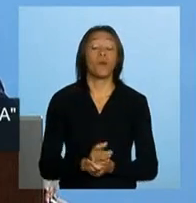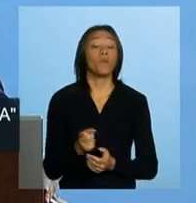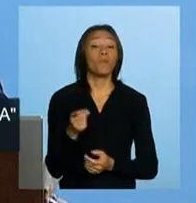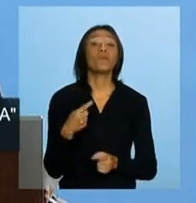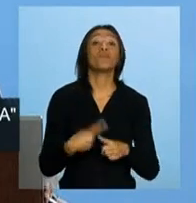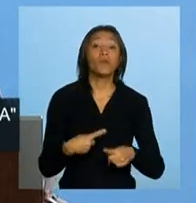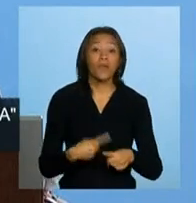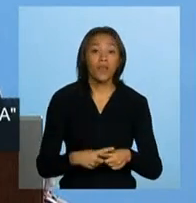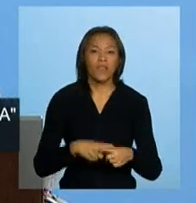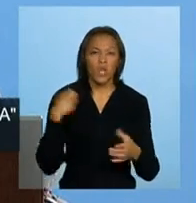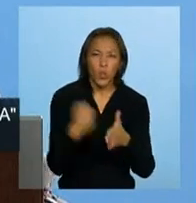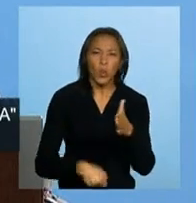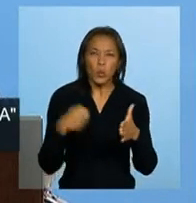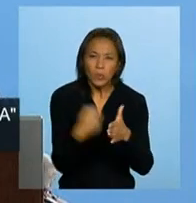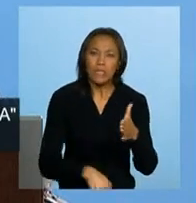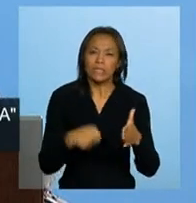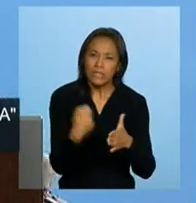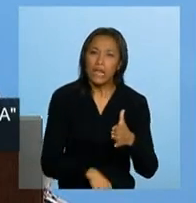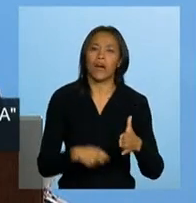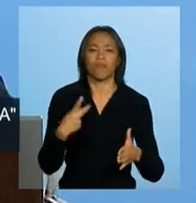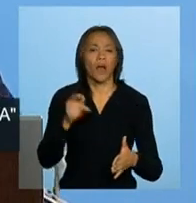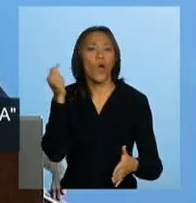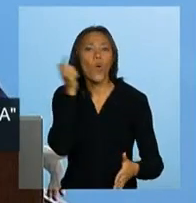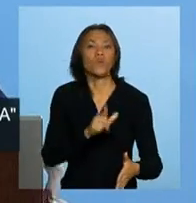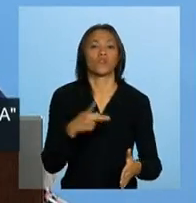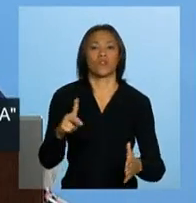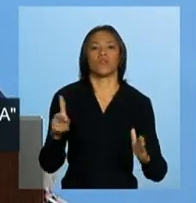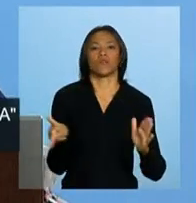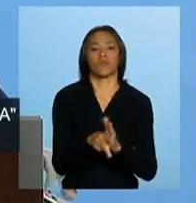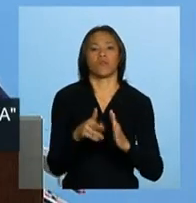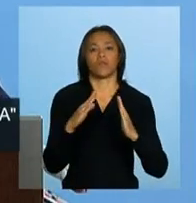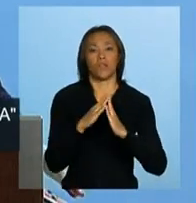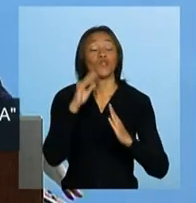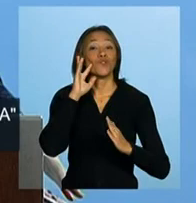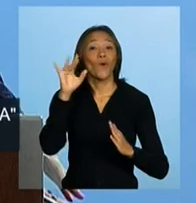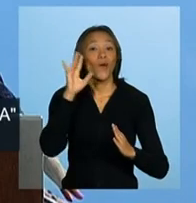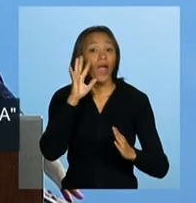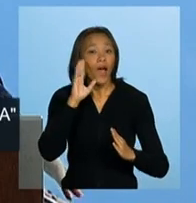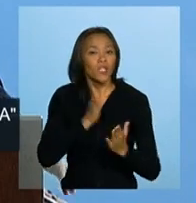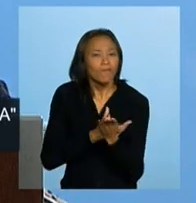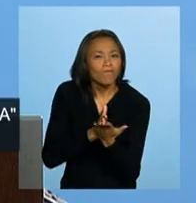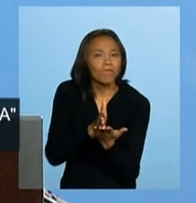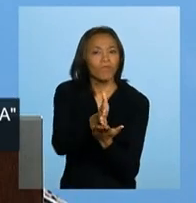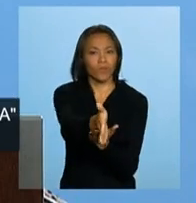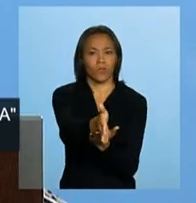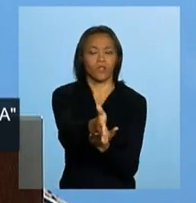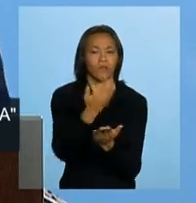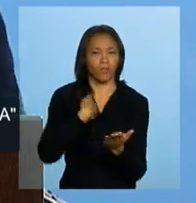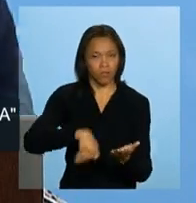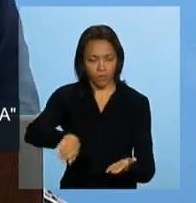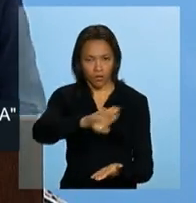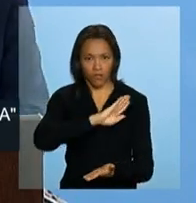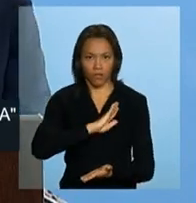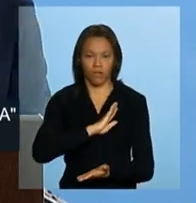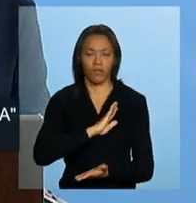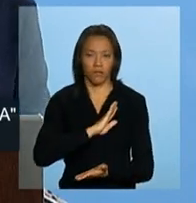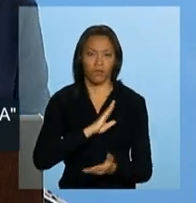fato de que batalharam por suas casas, sonharam e perseguiram esse sonho. E nós